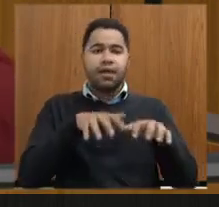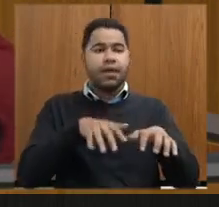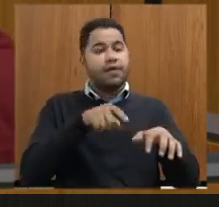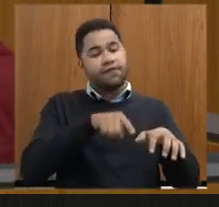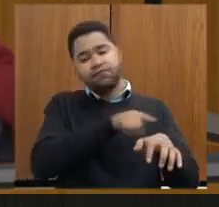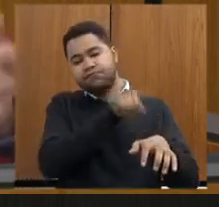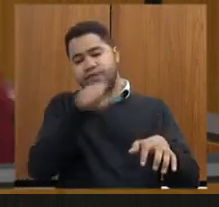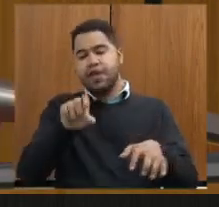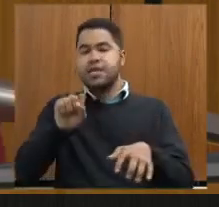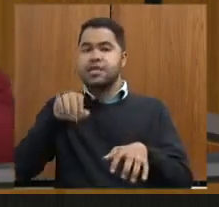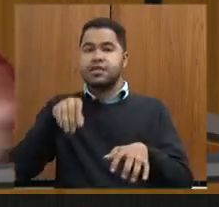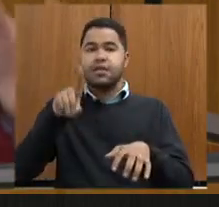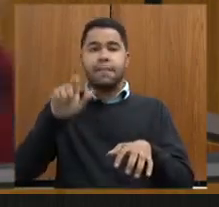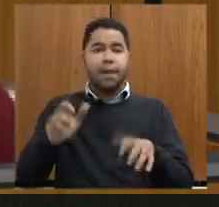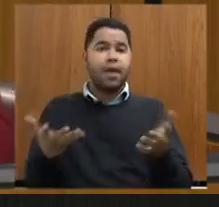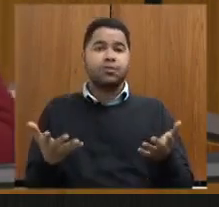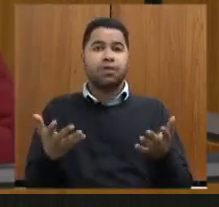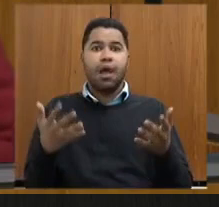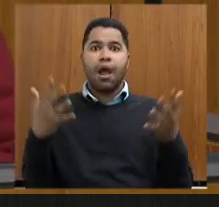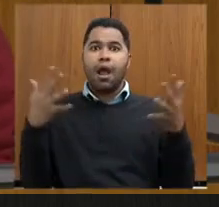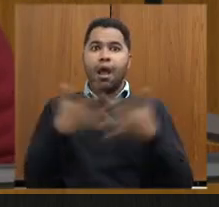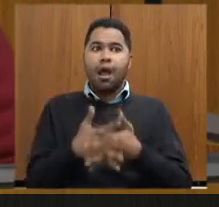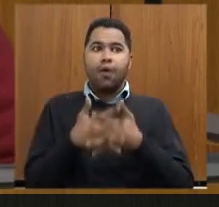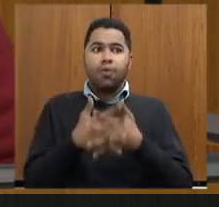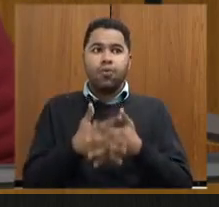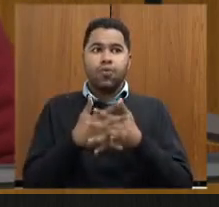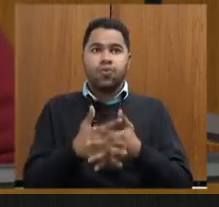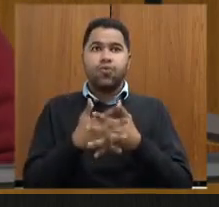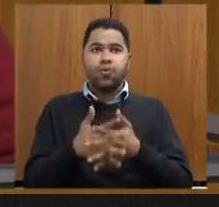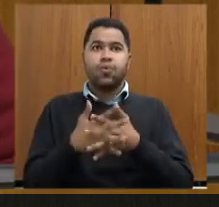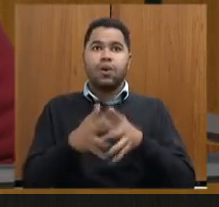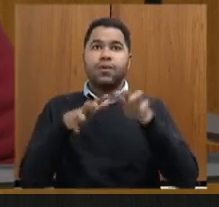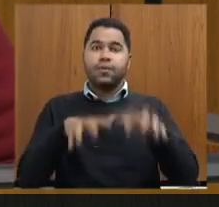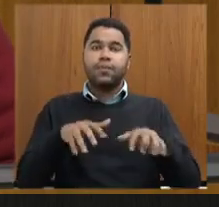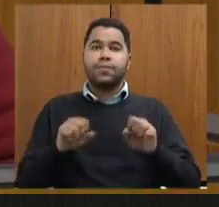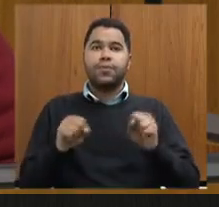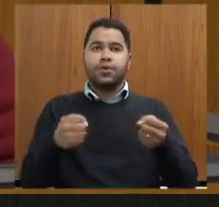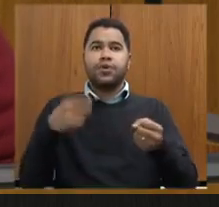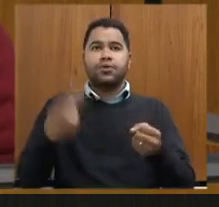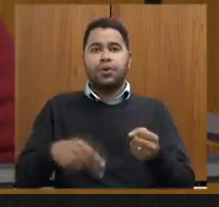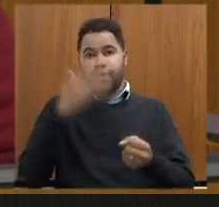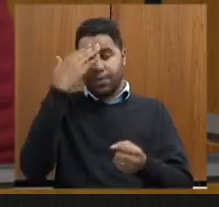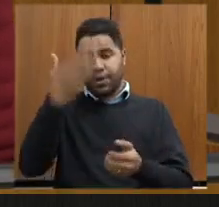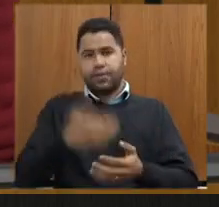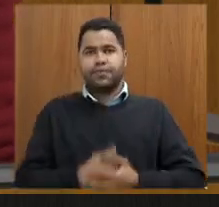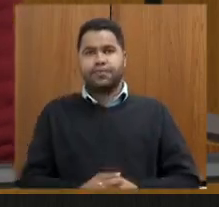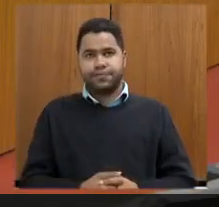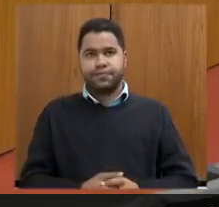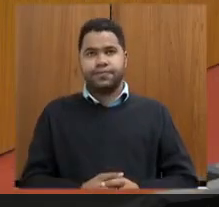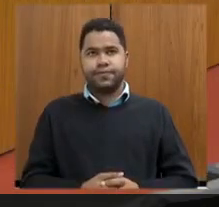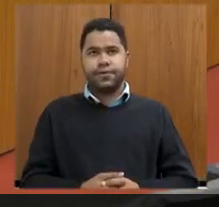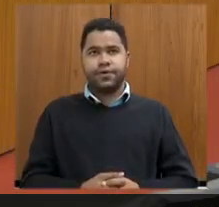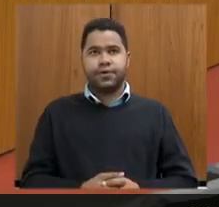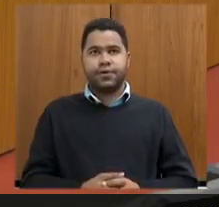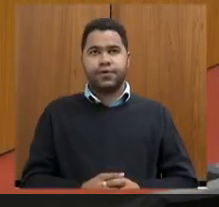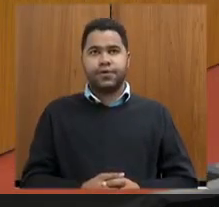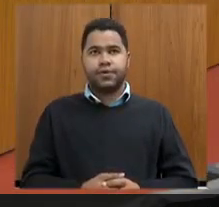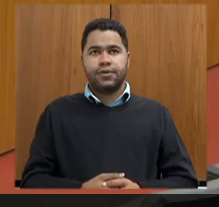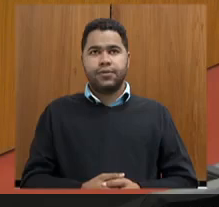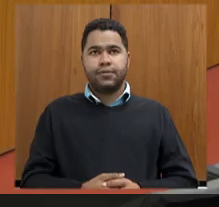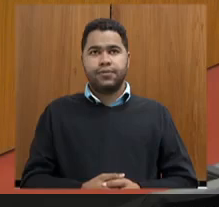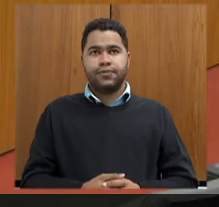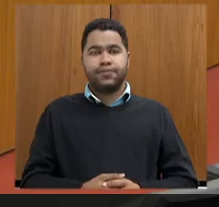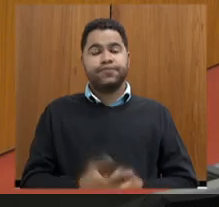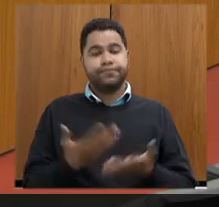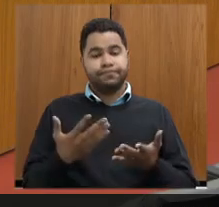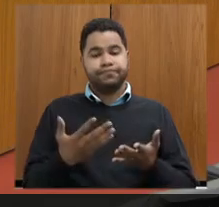mineradora vão para a SEMAD aí fica essa confusão e as mineradoras protegidas aqui no Estado obrigado Obrigado pelas suas contribuições eu